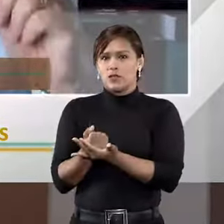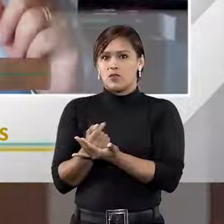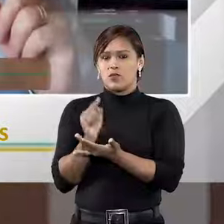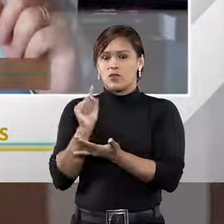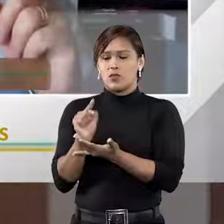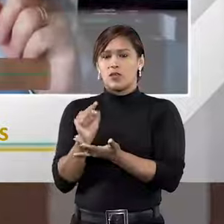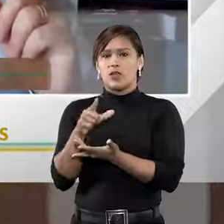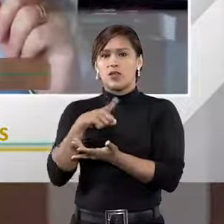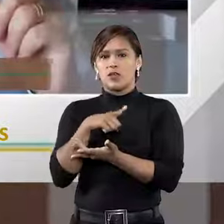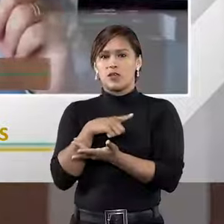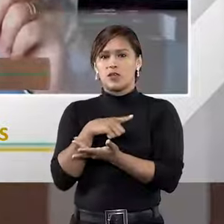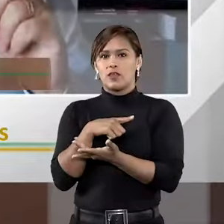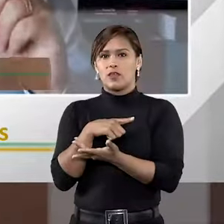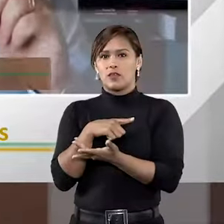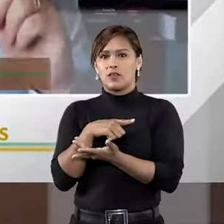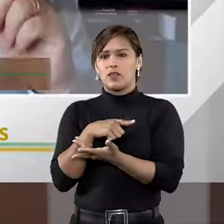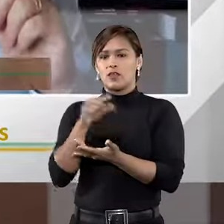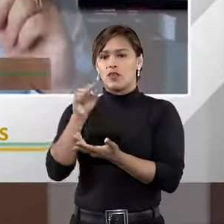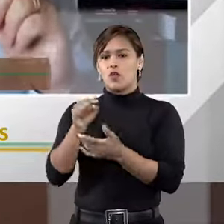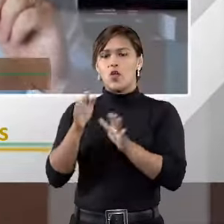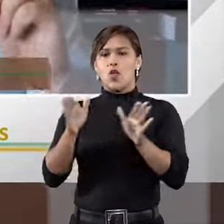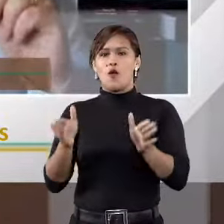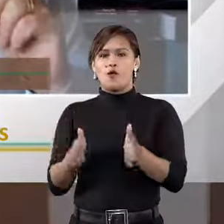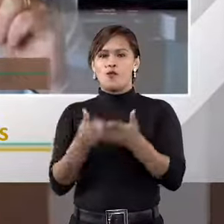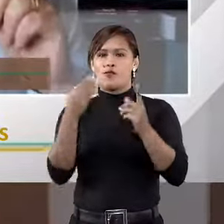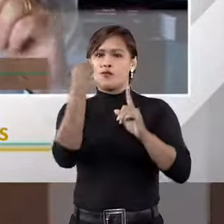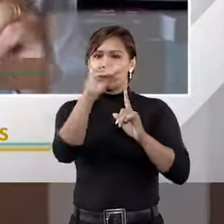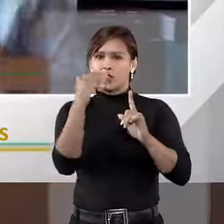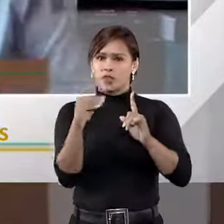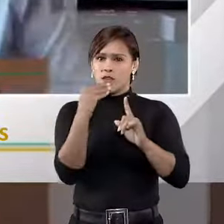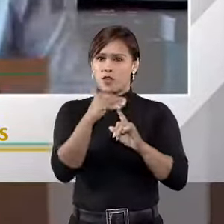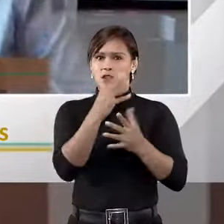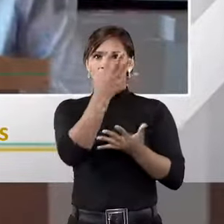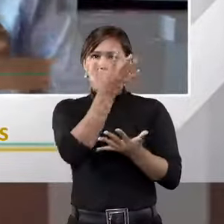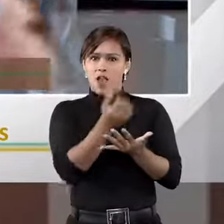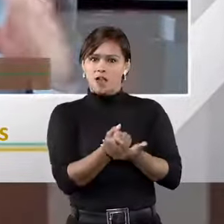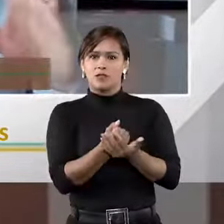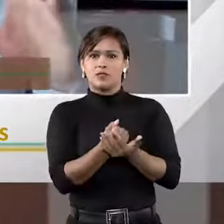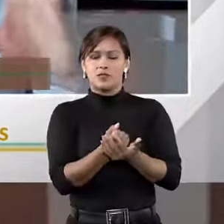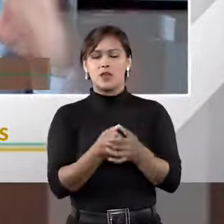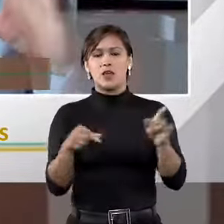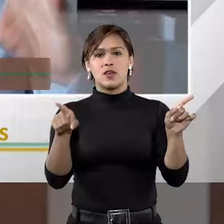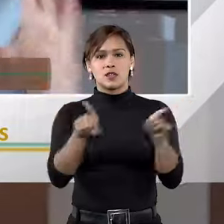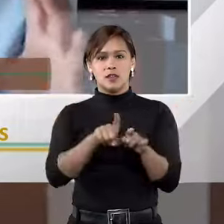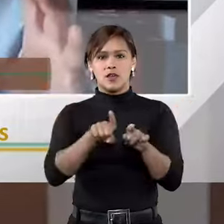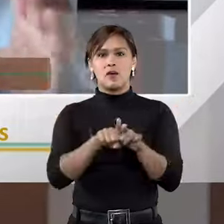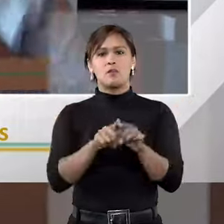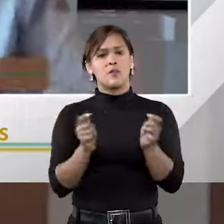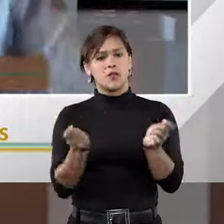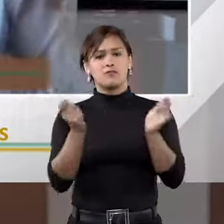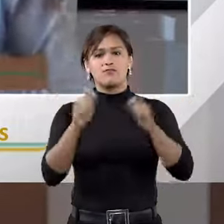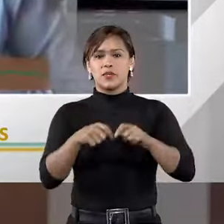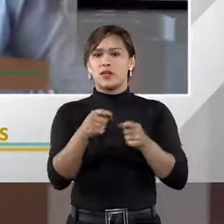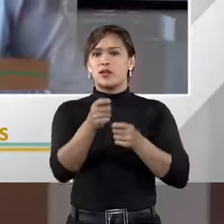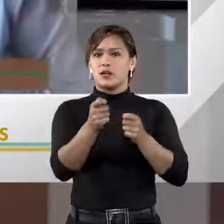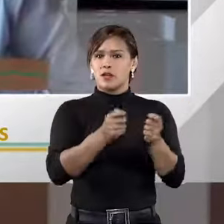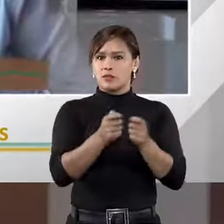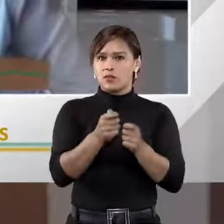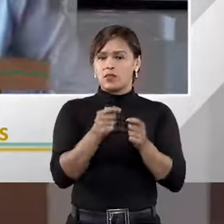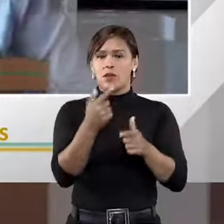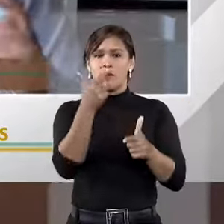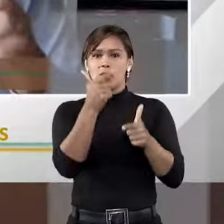em que há um vulnerável, o aderente a um vulnerável, também tende a ser uma arbitragem